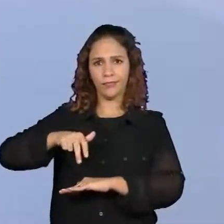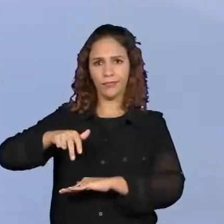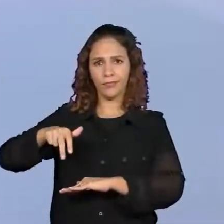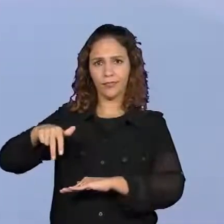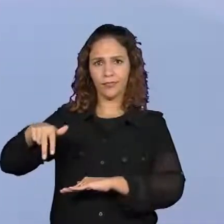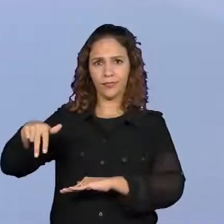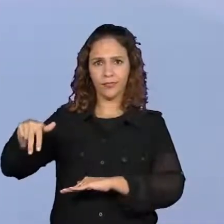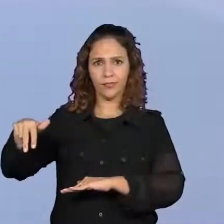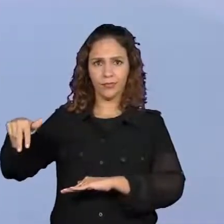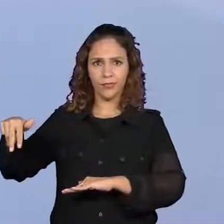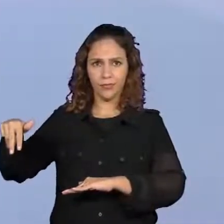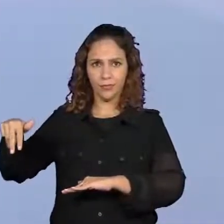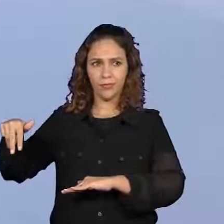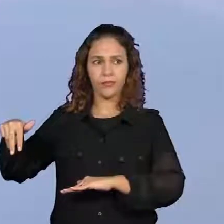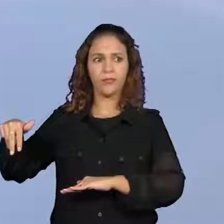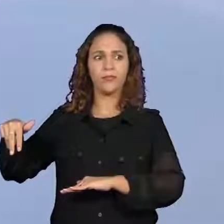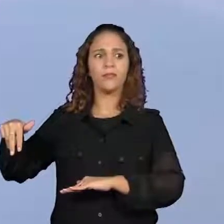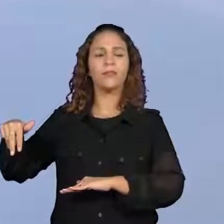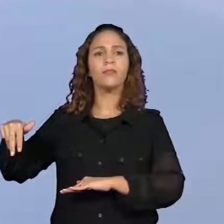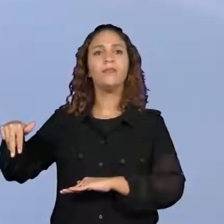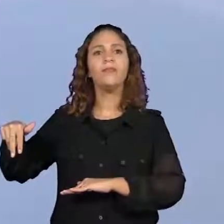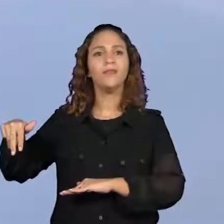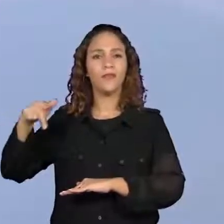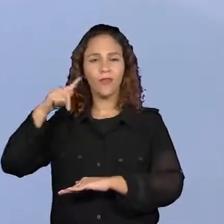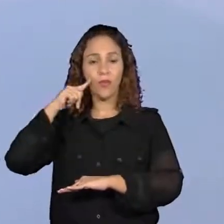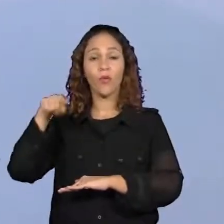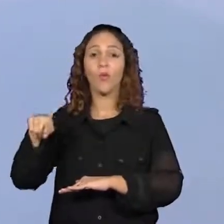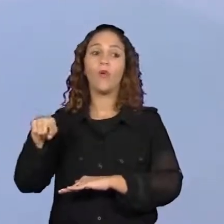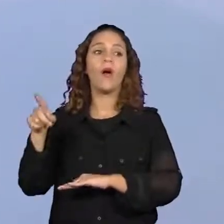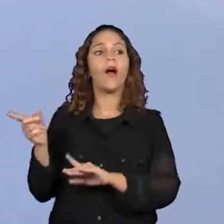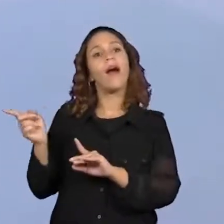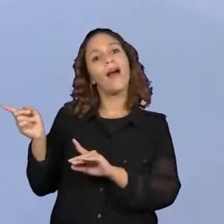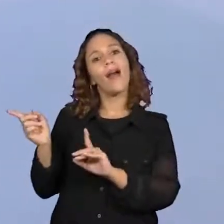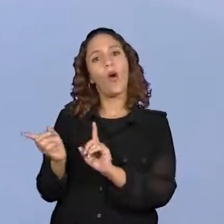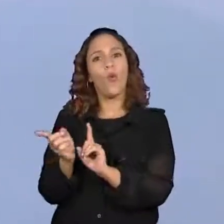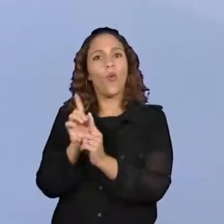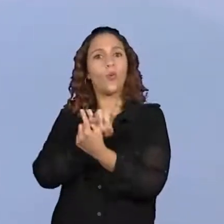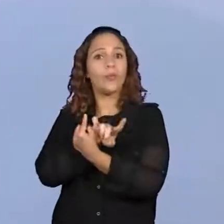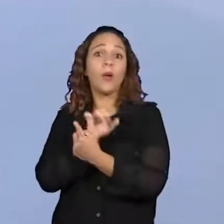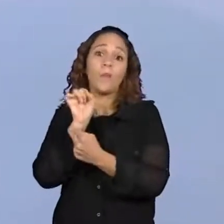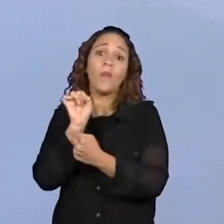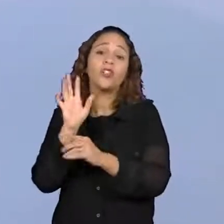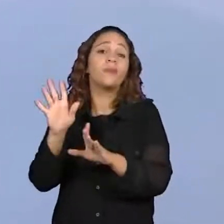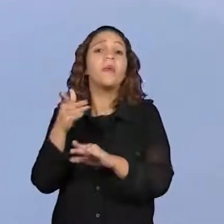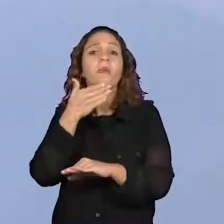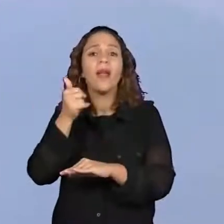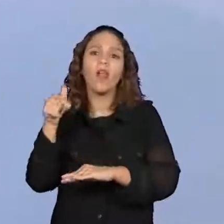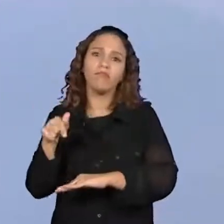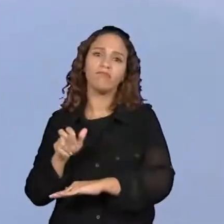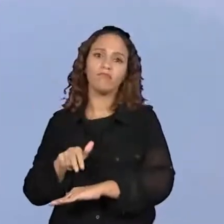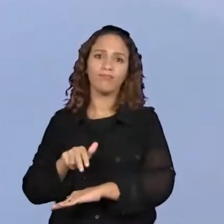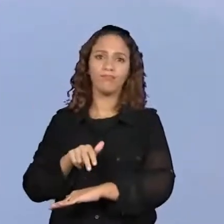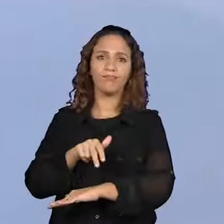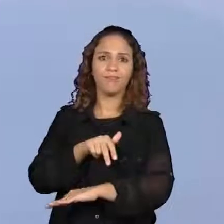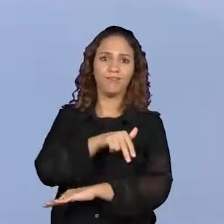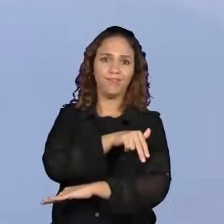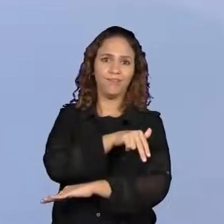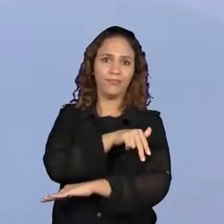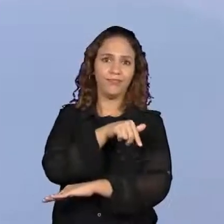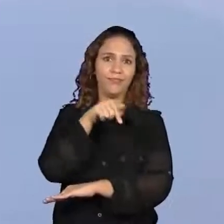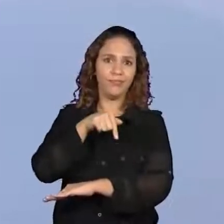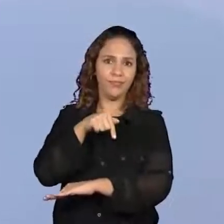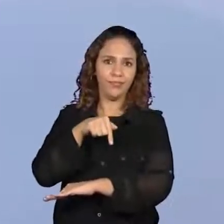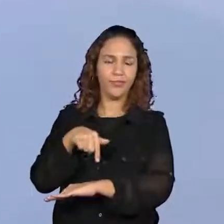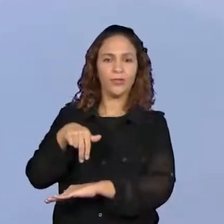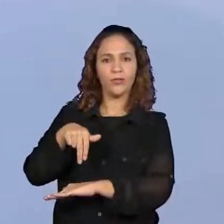esquerda, direita de quem olha. Isso. E aí, quando eu chegar aqui na esquina, no finalzinho do meu quarteirão... Acho melhor continuar seguindo, hein?